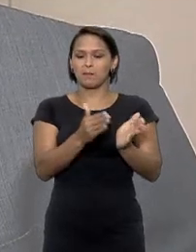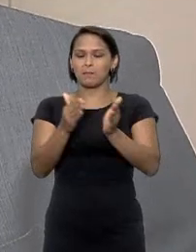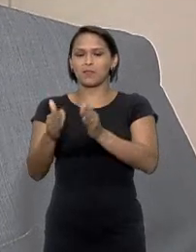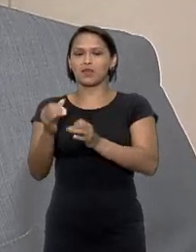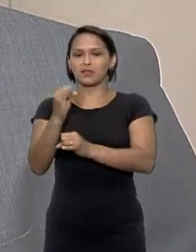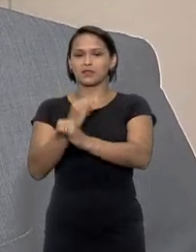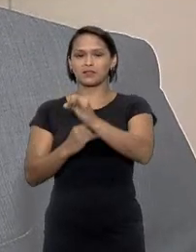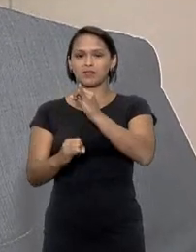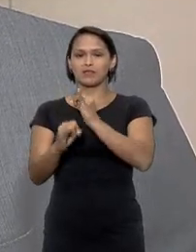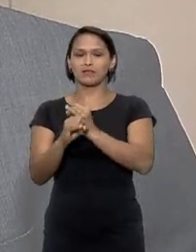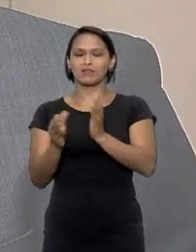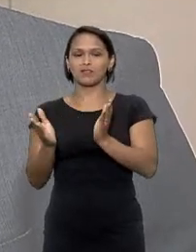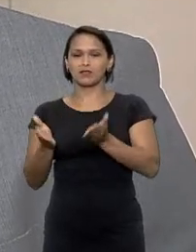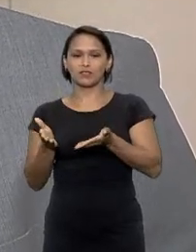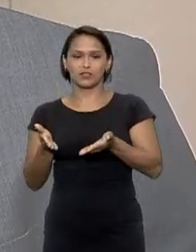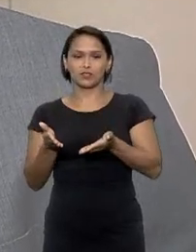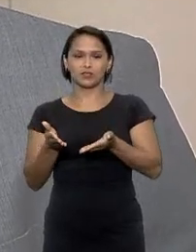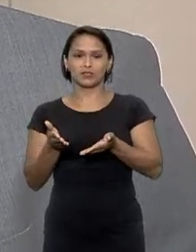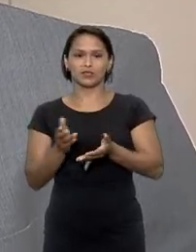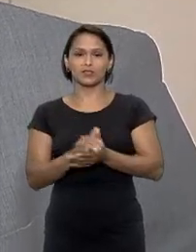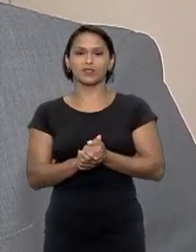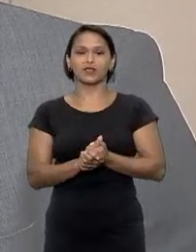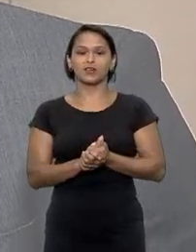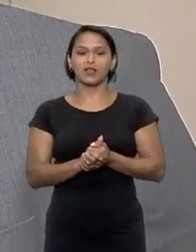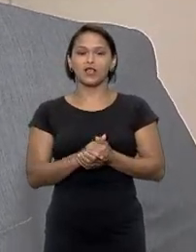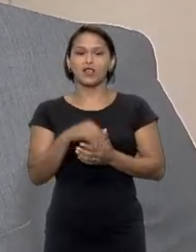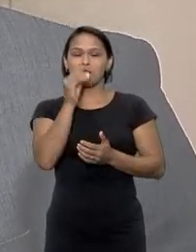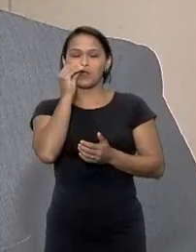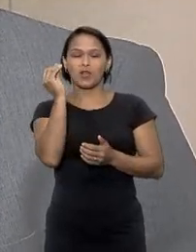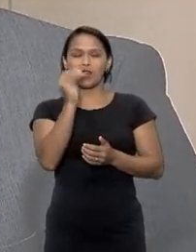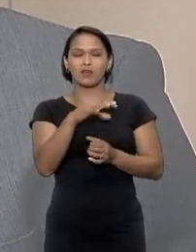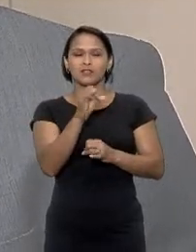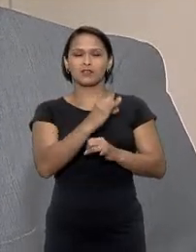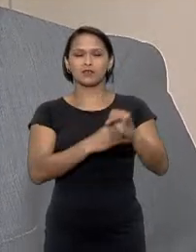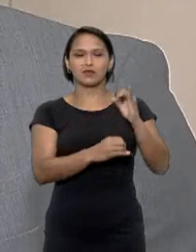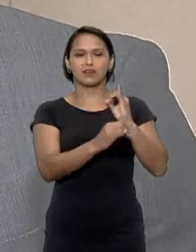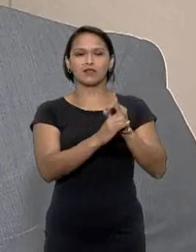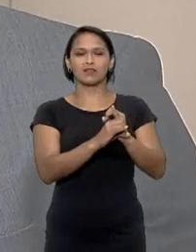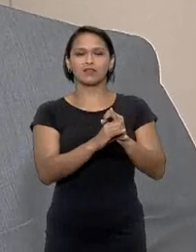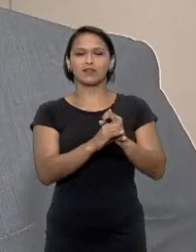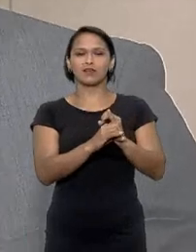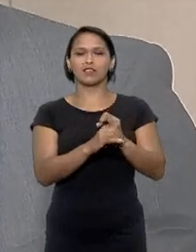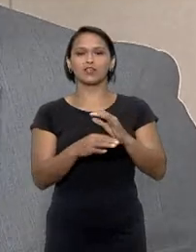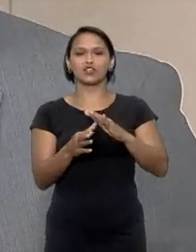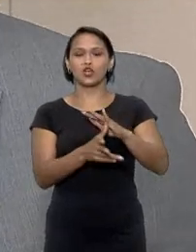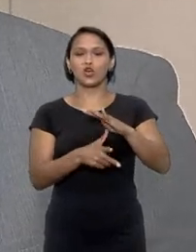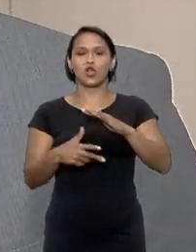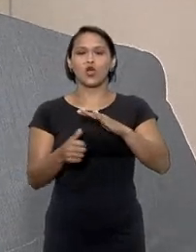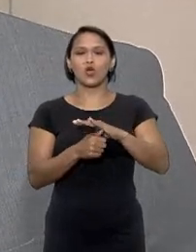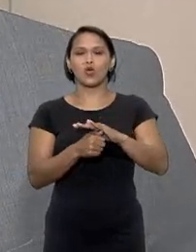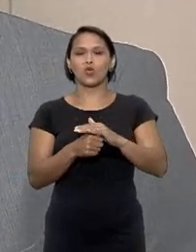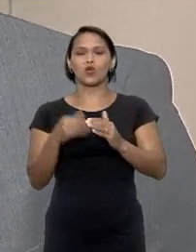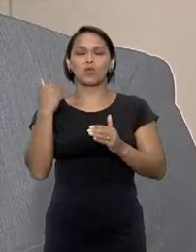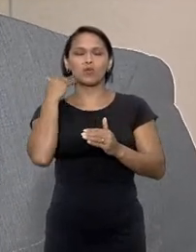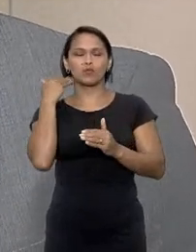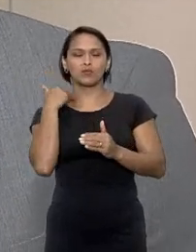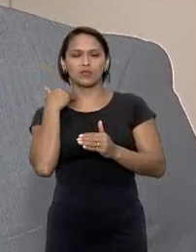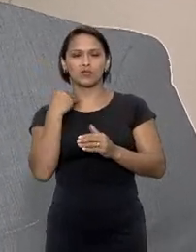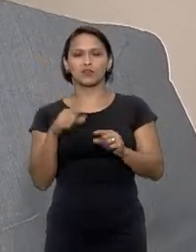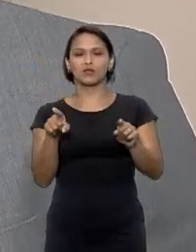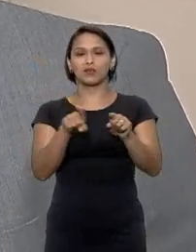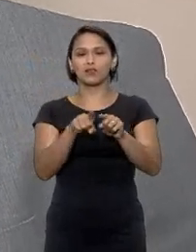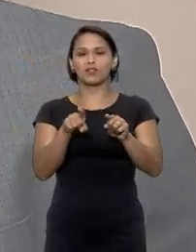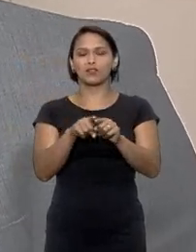para a área cibernética, para o nicho cibernético, por meio de golpes, de fraudes bancárias.